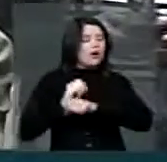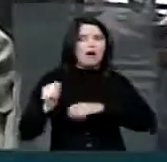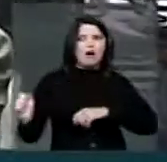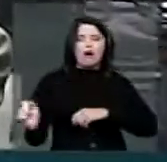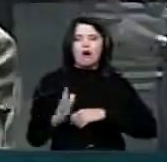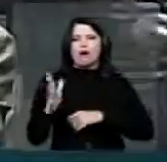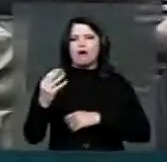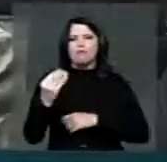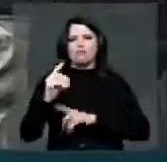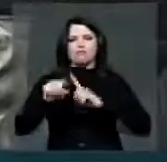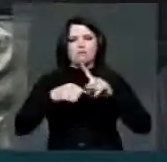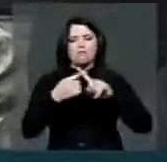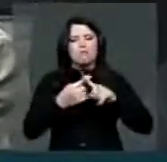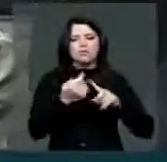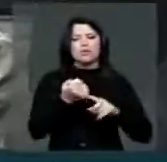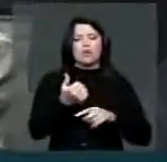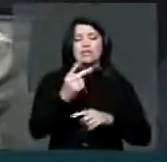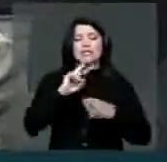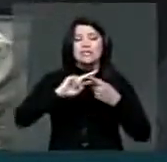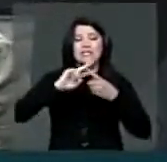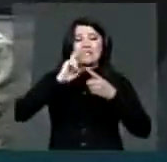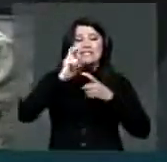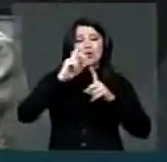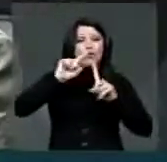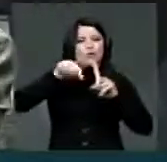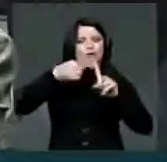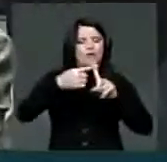mais quase cinco vezes a taxa.